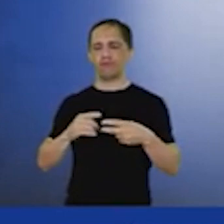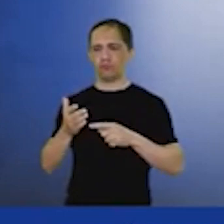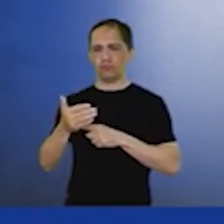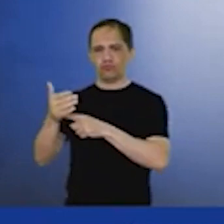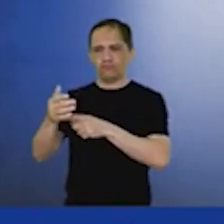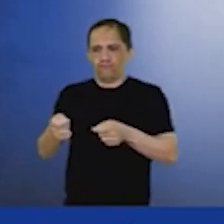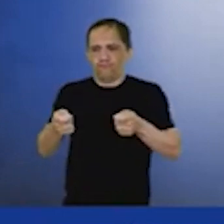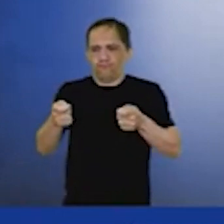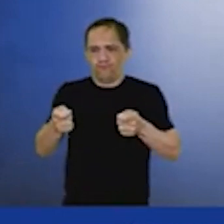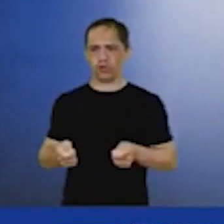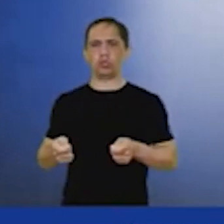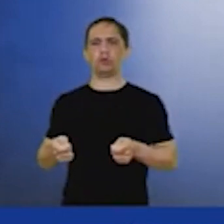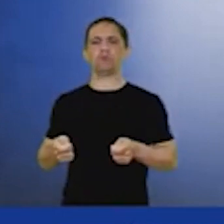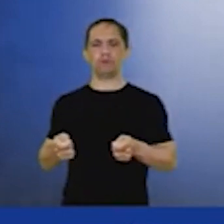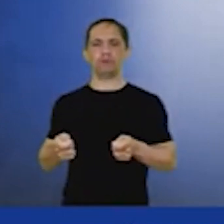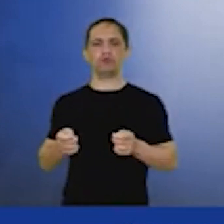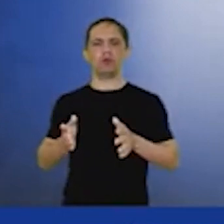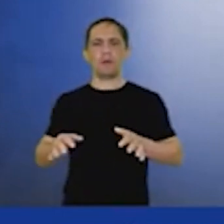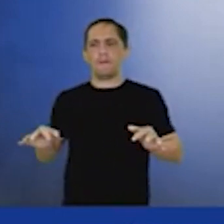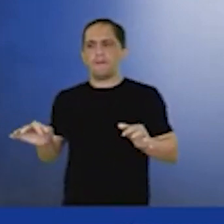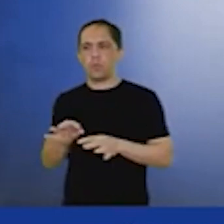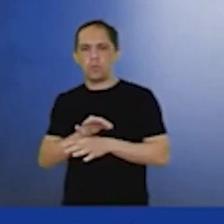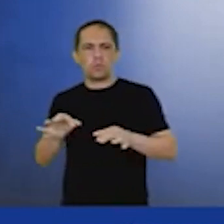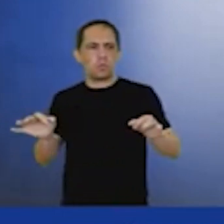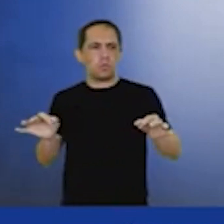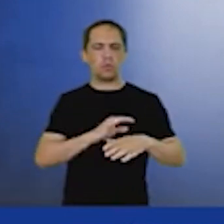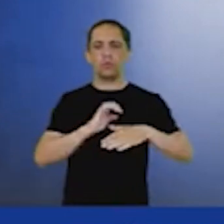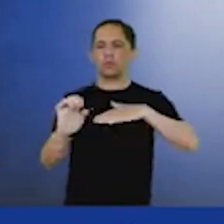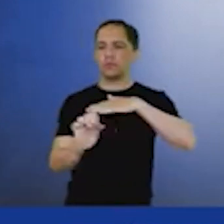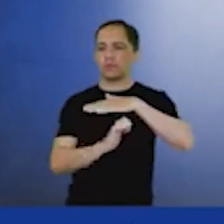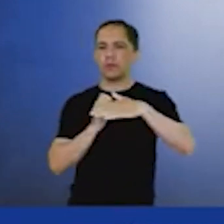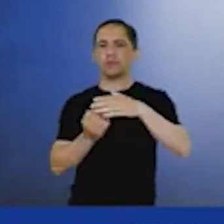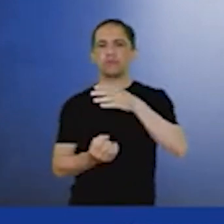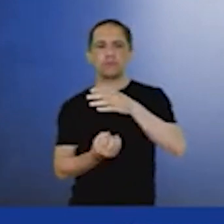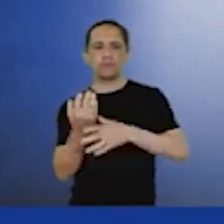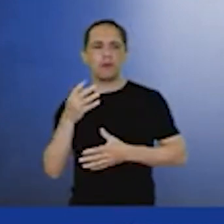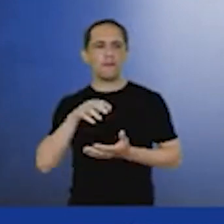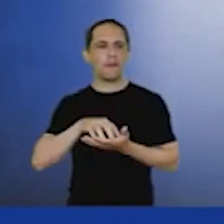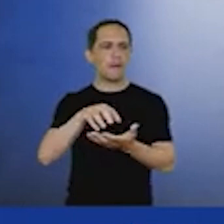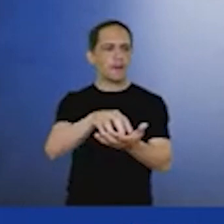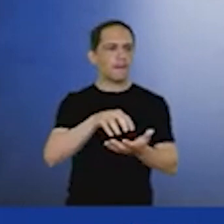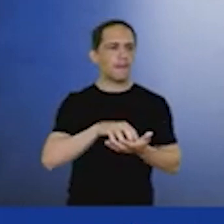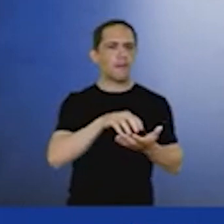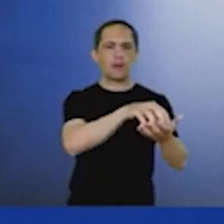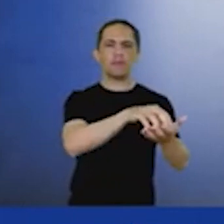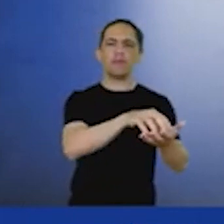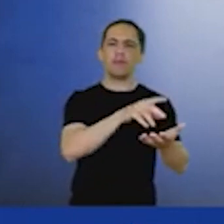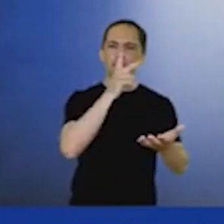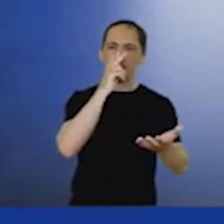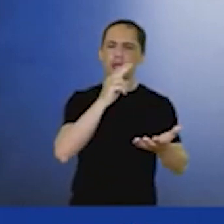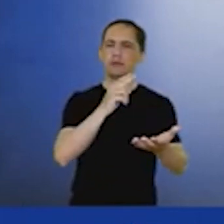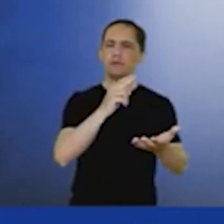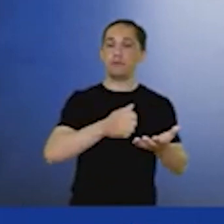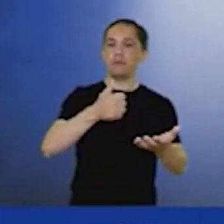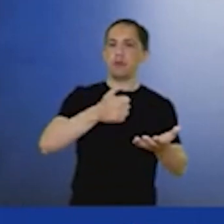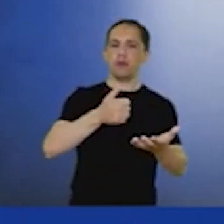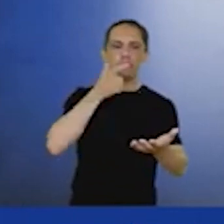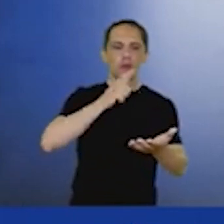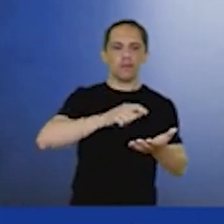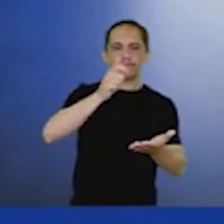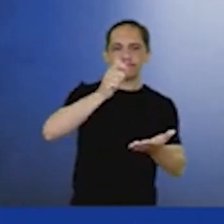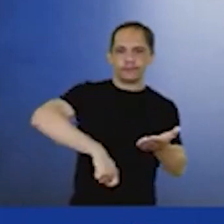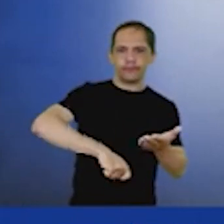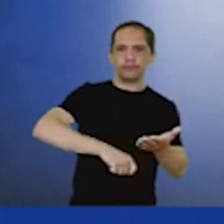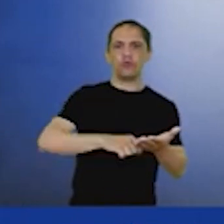e com as empresas aqui criando patentes e conseguindo lidar dentro das